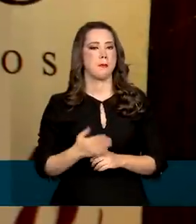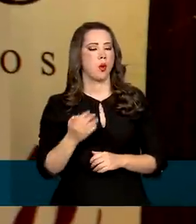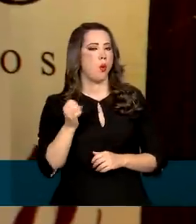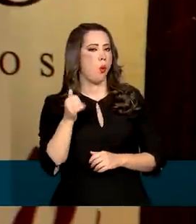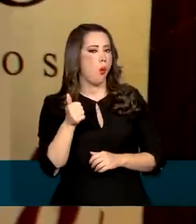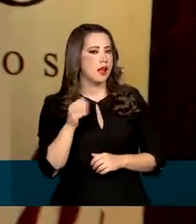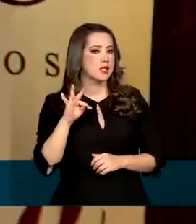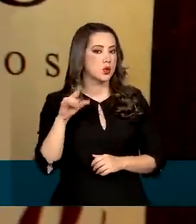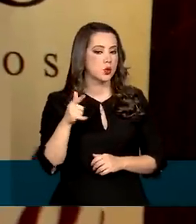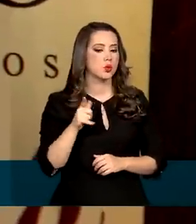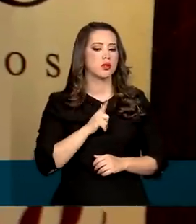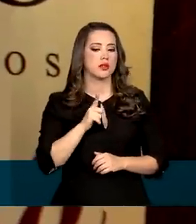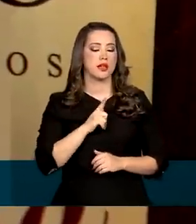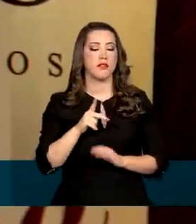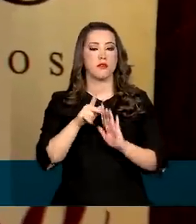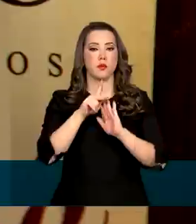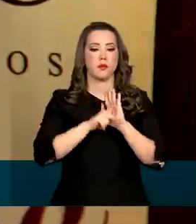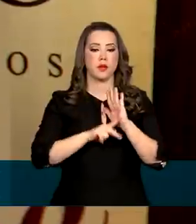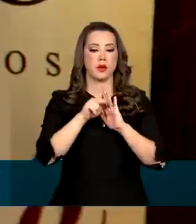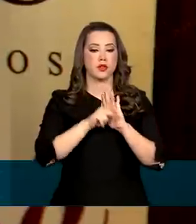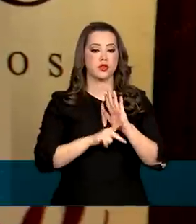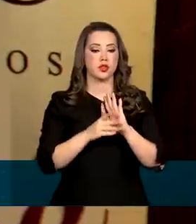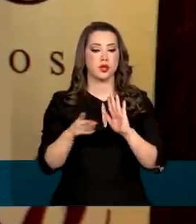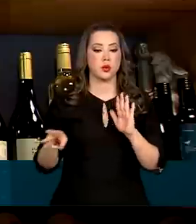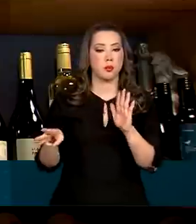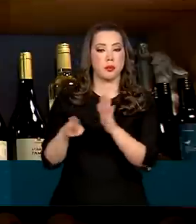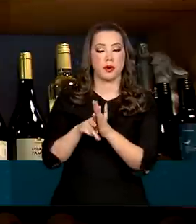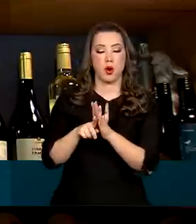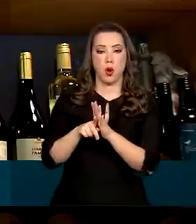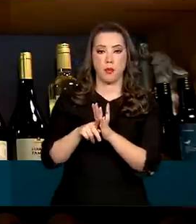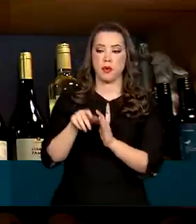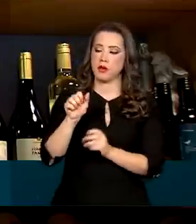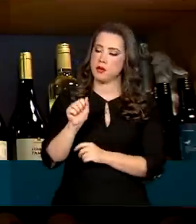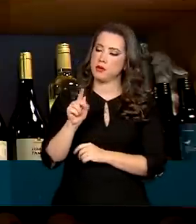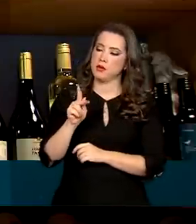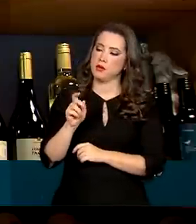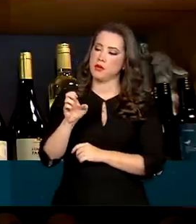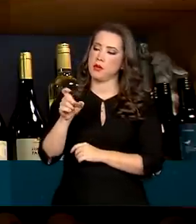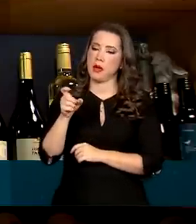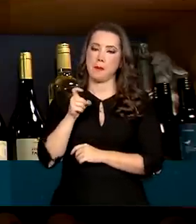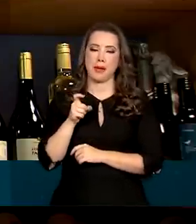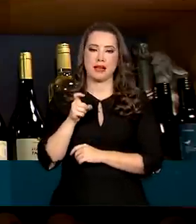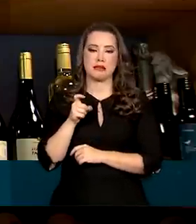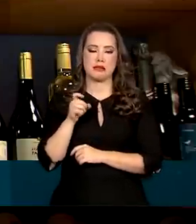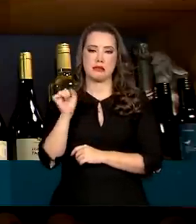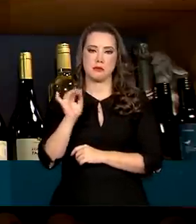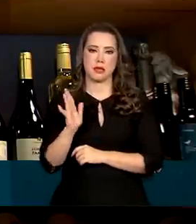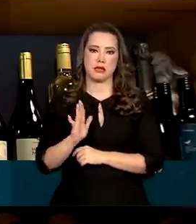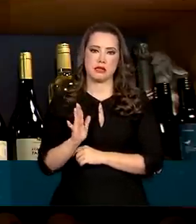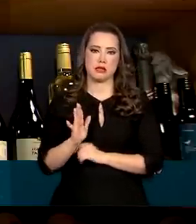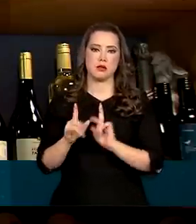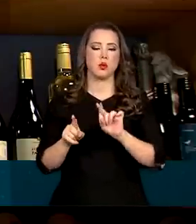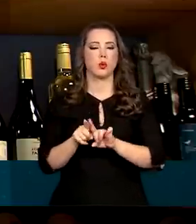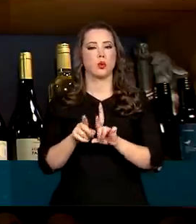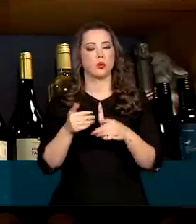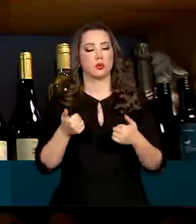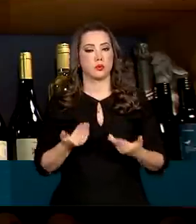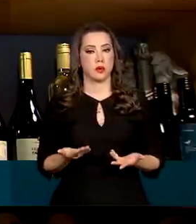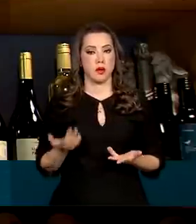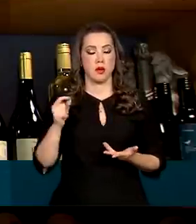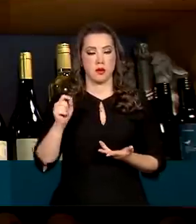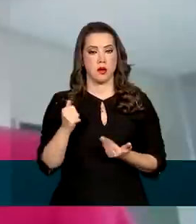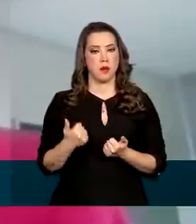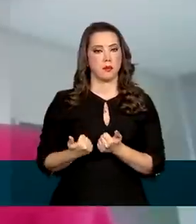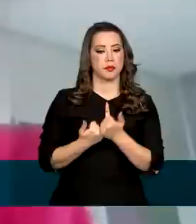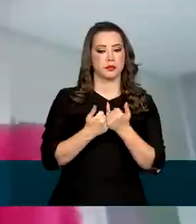recebeu o apoio do projeto Wines of Brazil, da Agência Brasileira de Promoção de Exportações e Investimentos, a